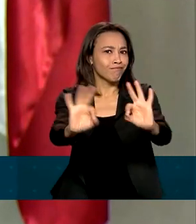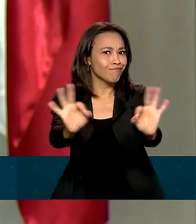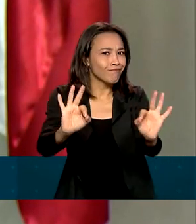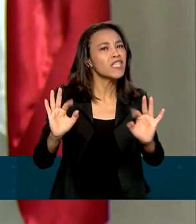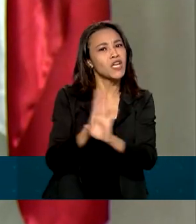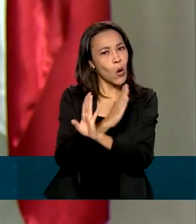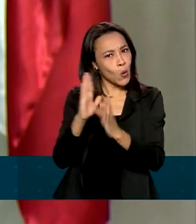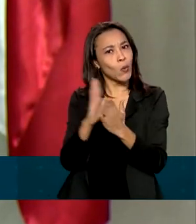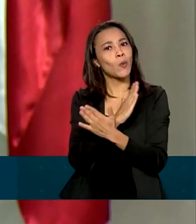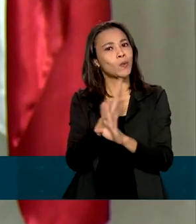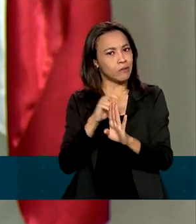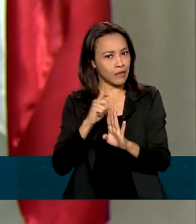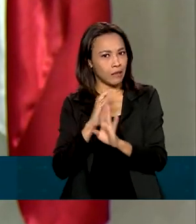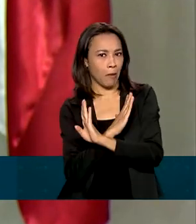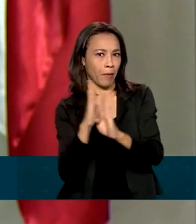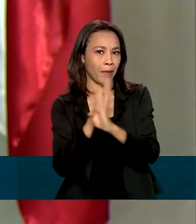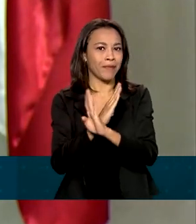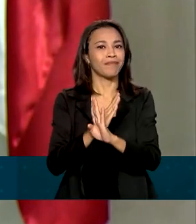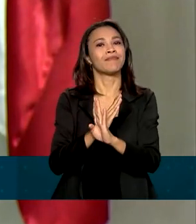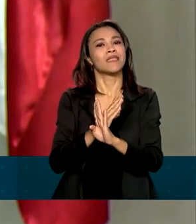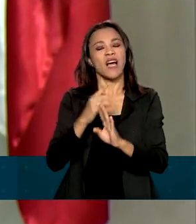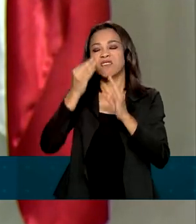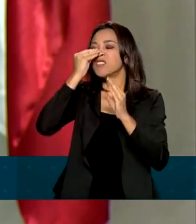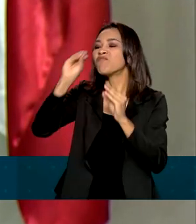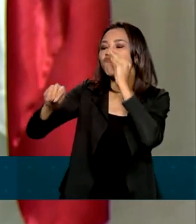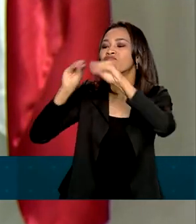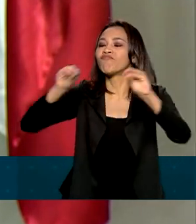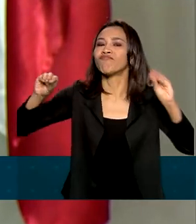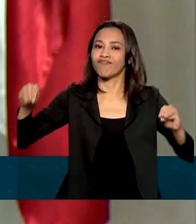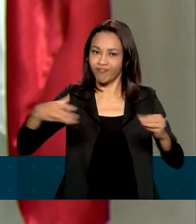perseguidos. Até mesmo ignorados, perseguidos.